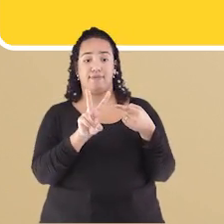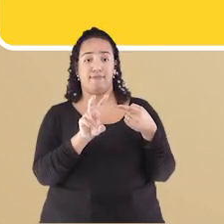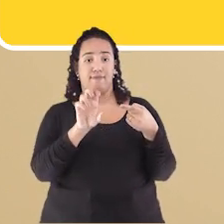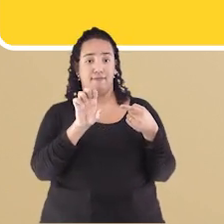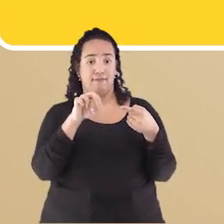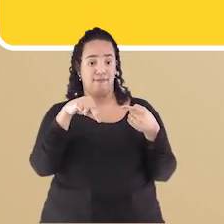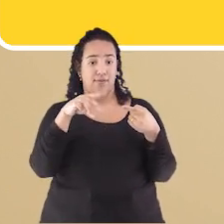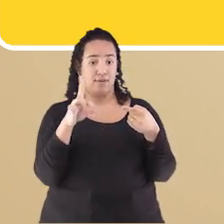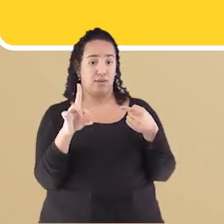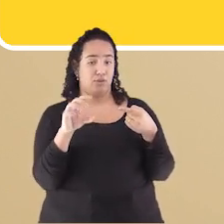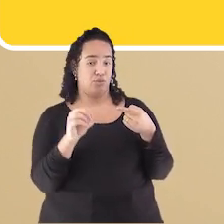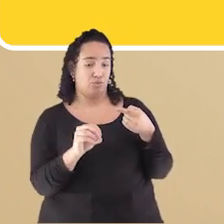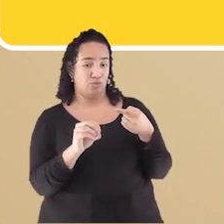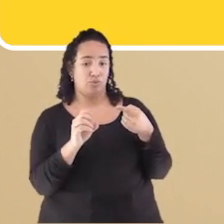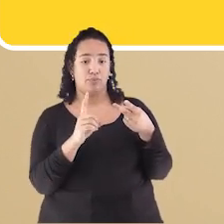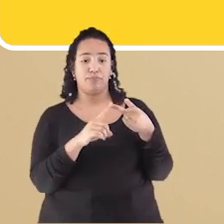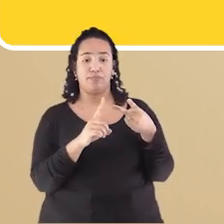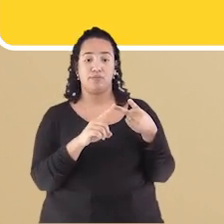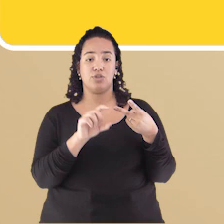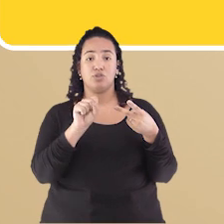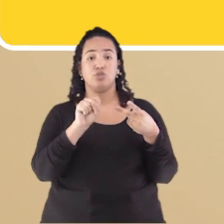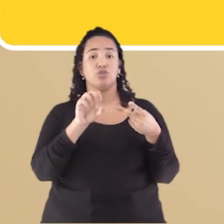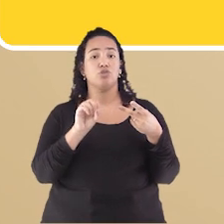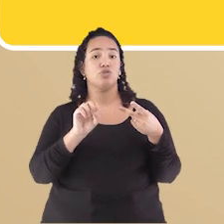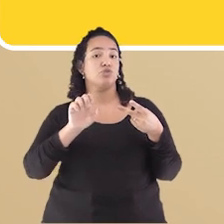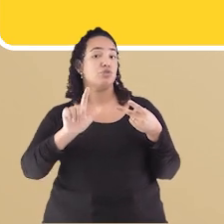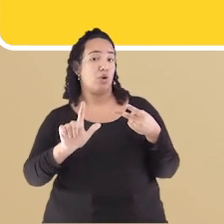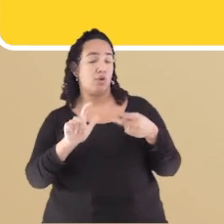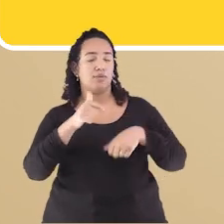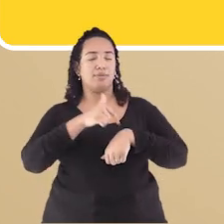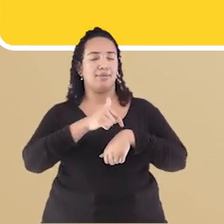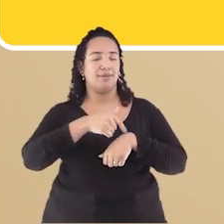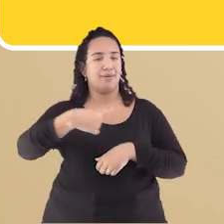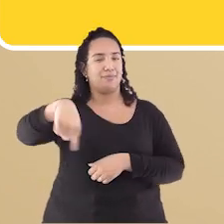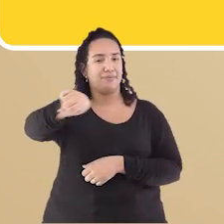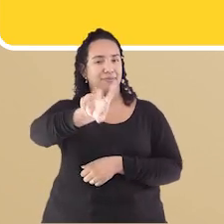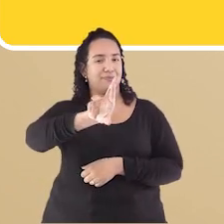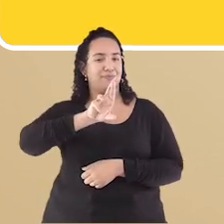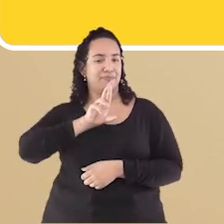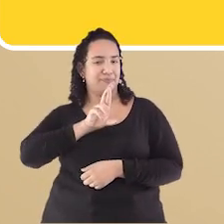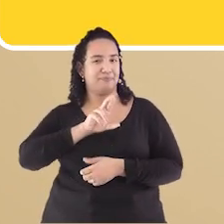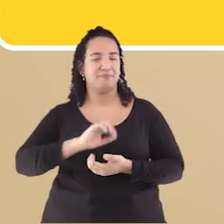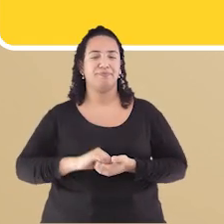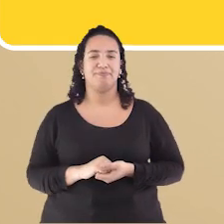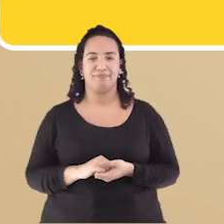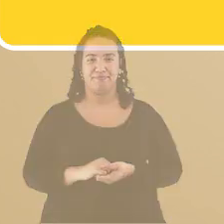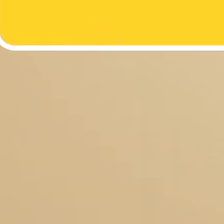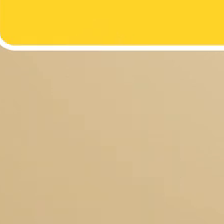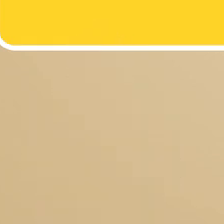Letra A Vendo Ou letra B Sol Tempo para você pensar